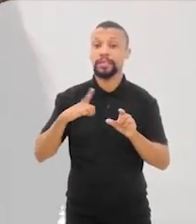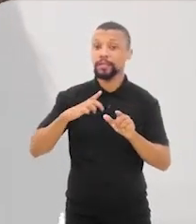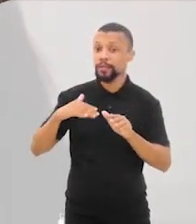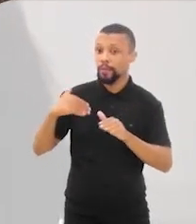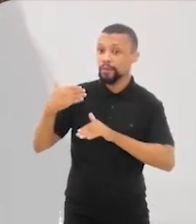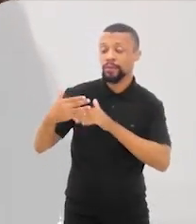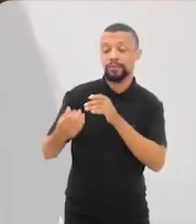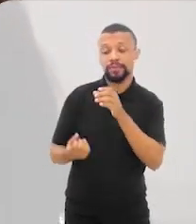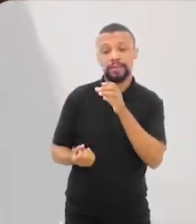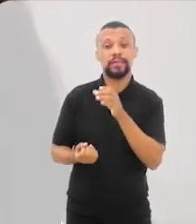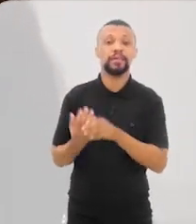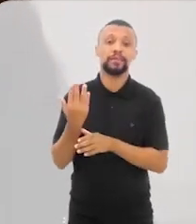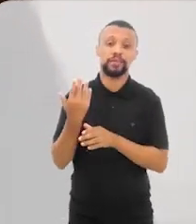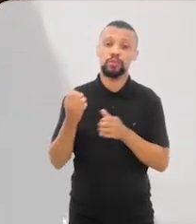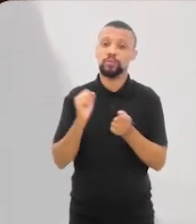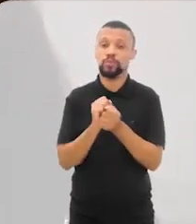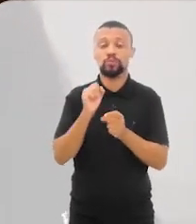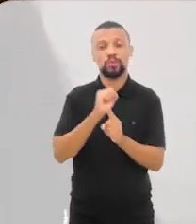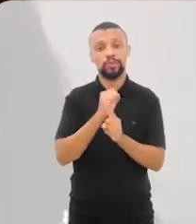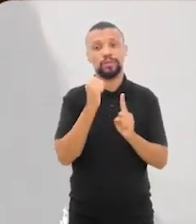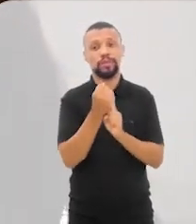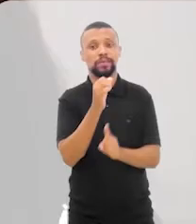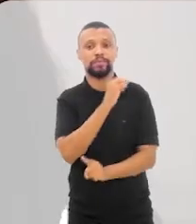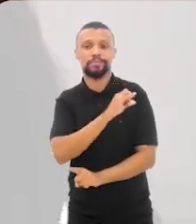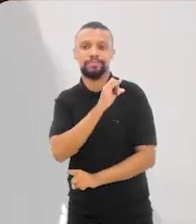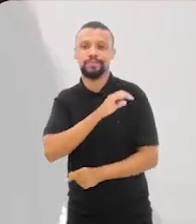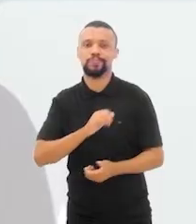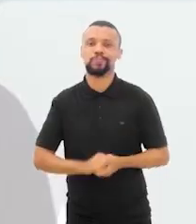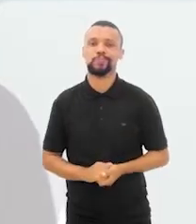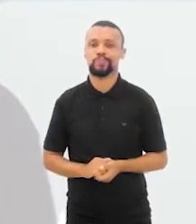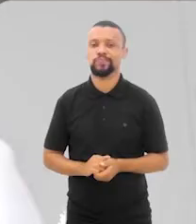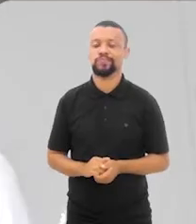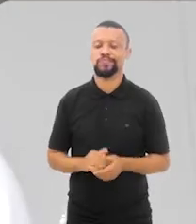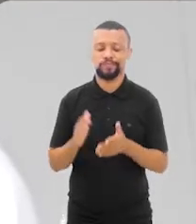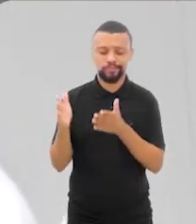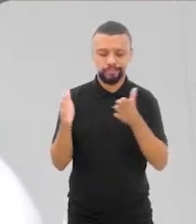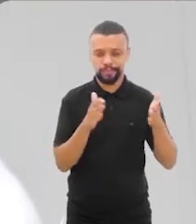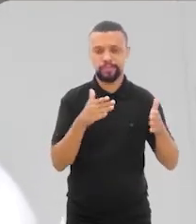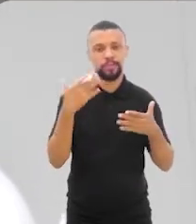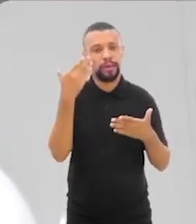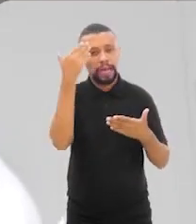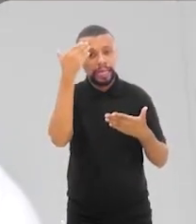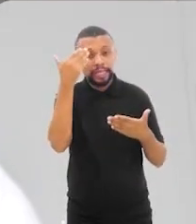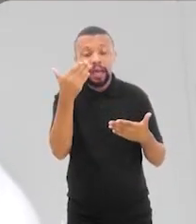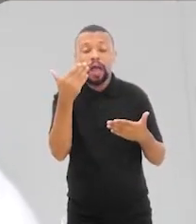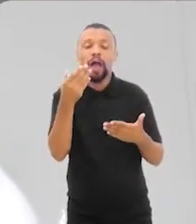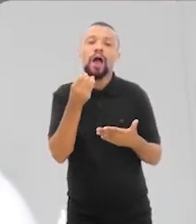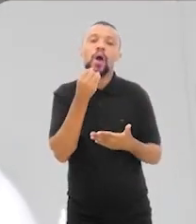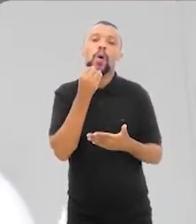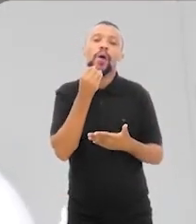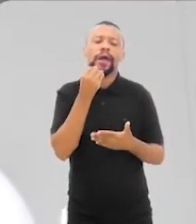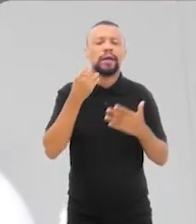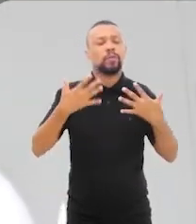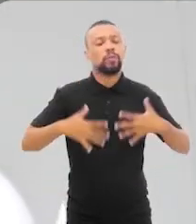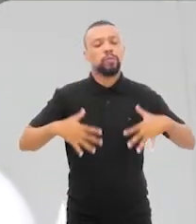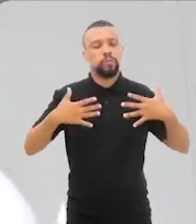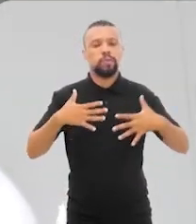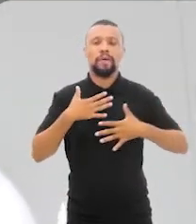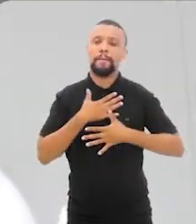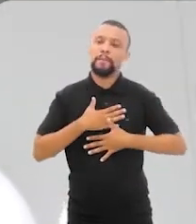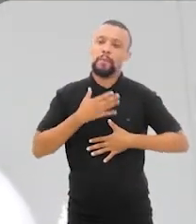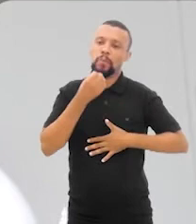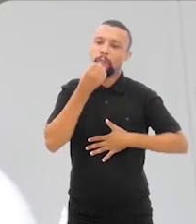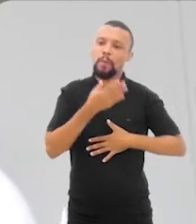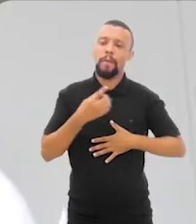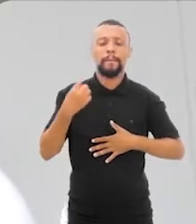tendo esse processo de cocriação com toda a sociedade feminista. Bom, eu queria agradecer a oportunidade e dizer que é um grande...